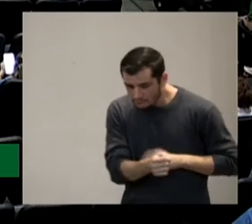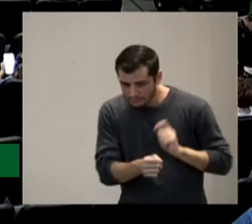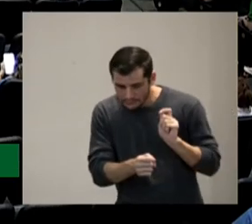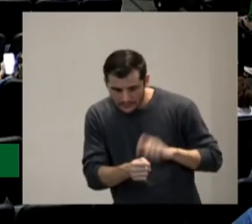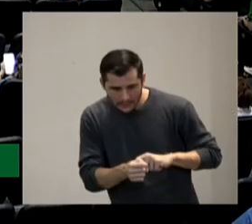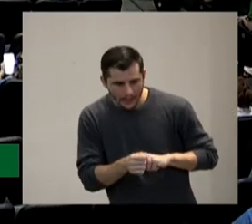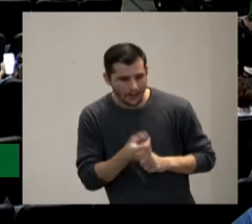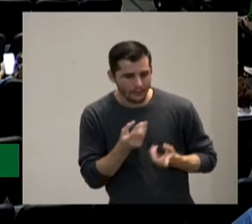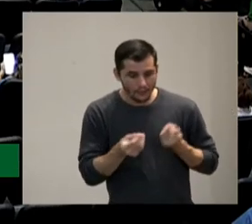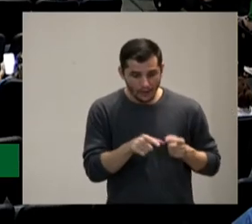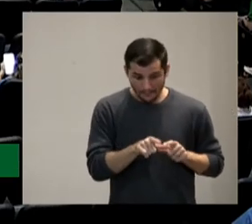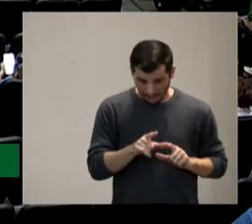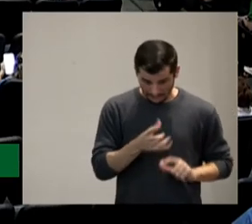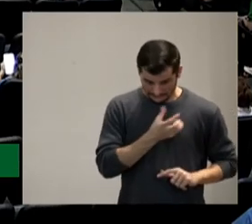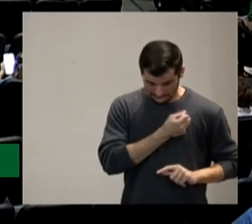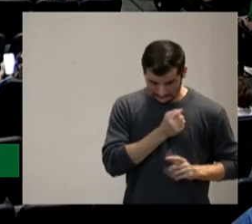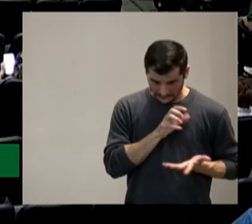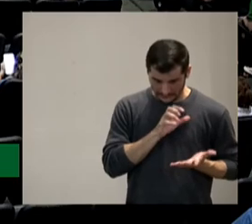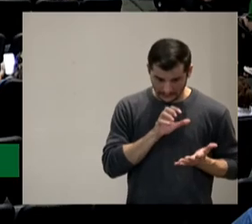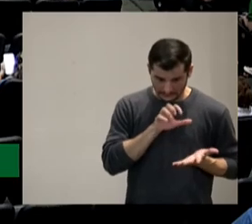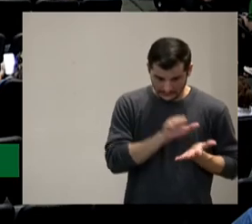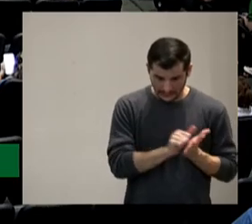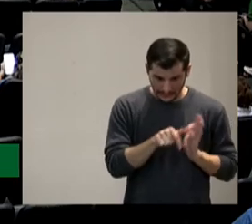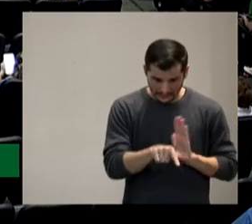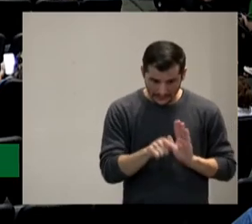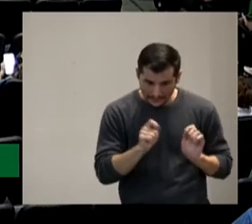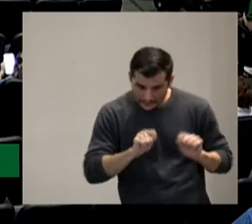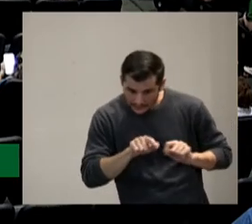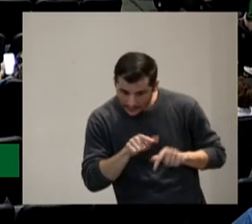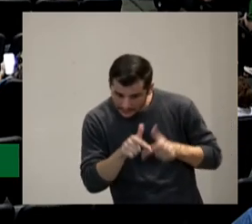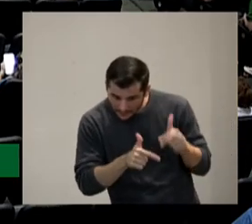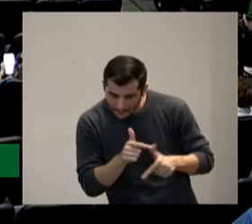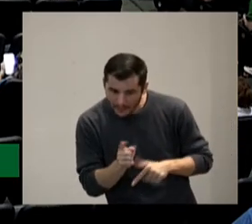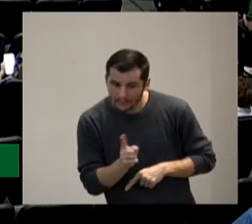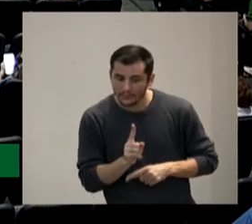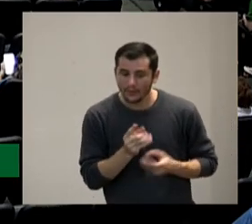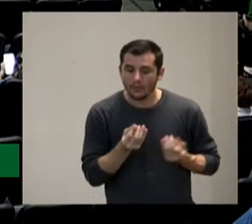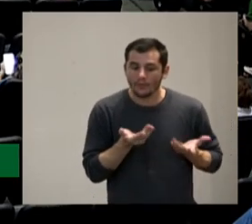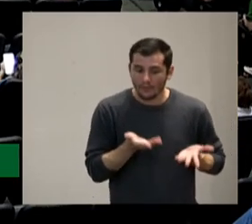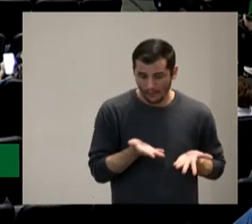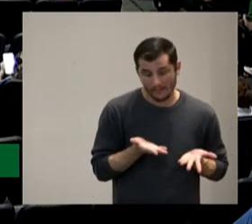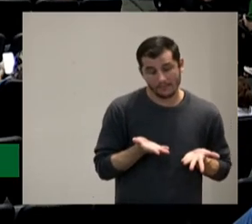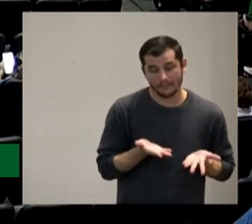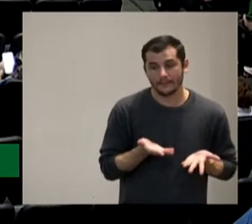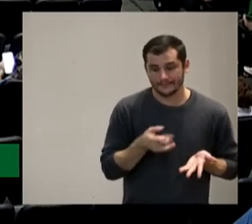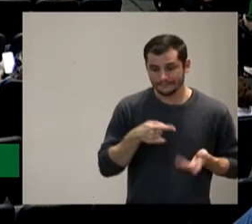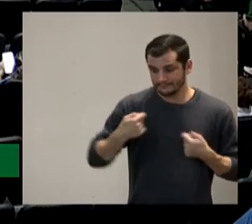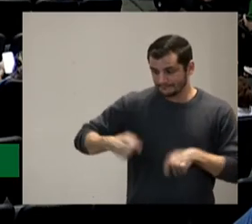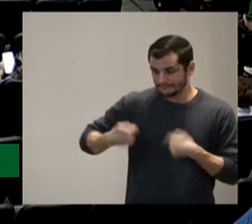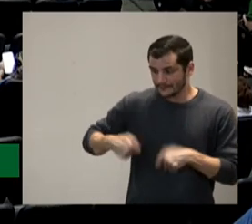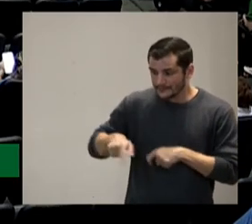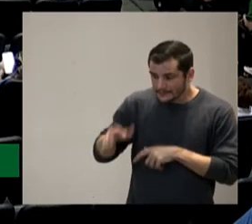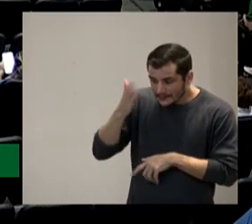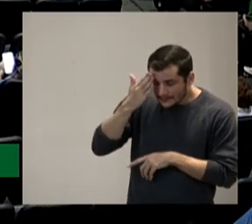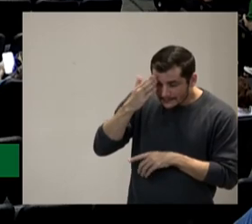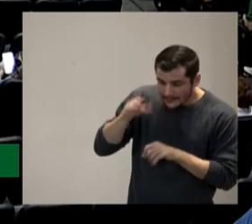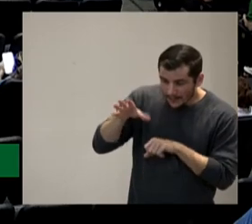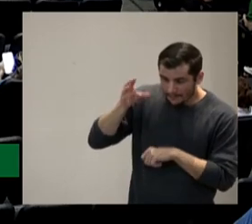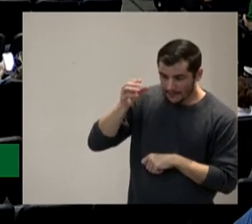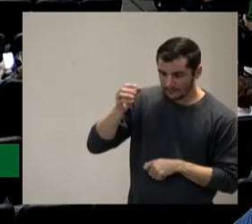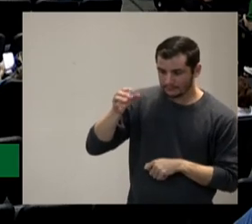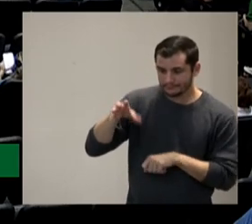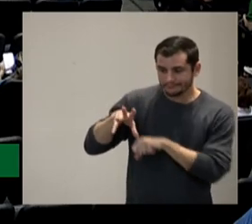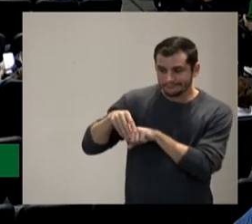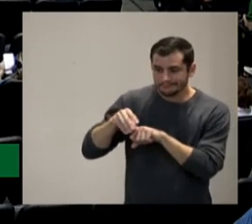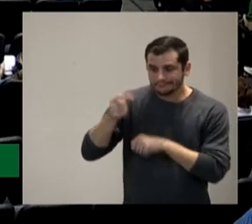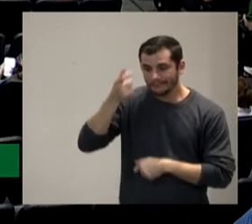registro não trabalha então a gente precisa disso a gente precisa que e assim o